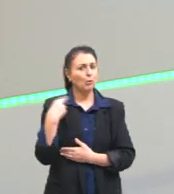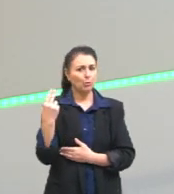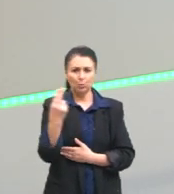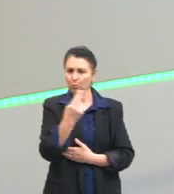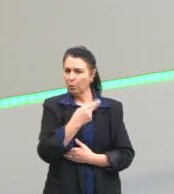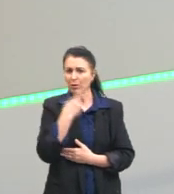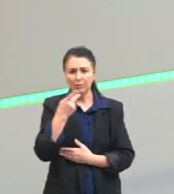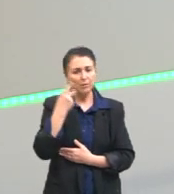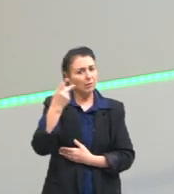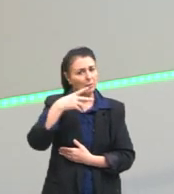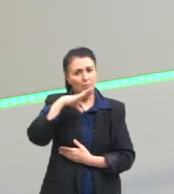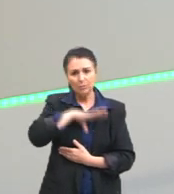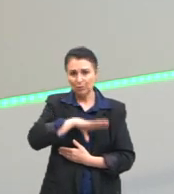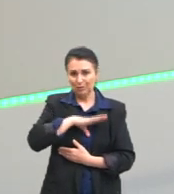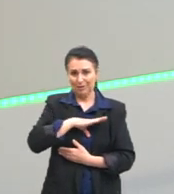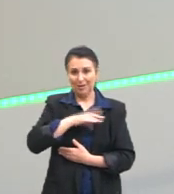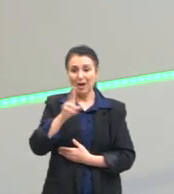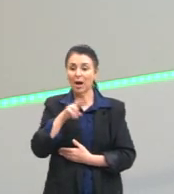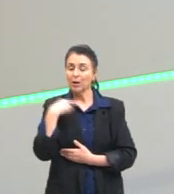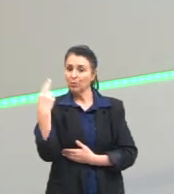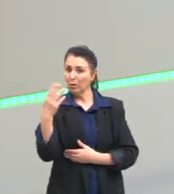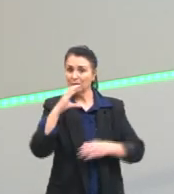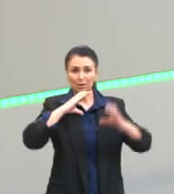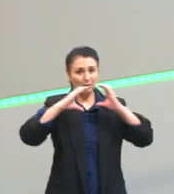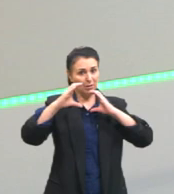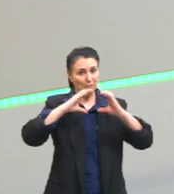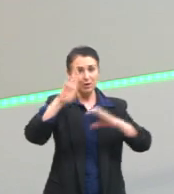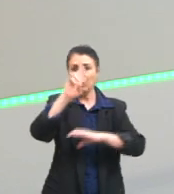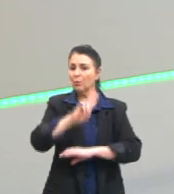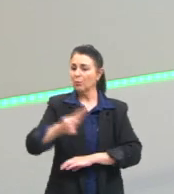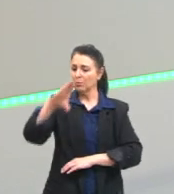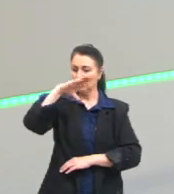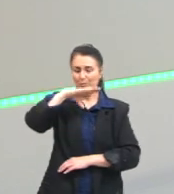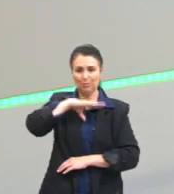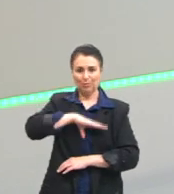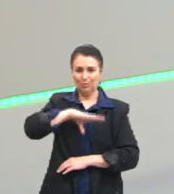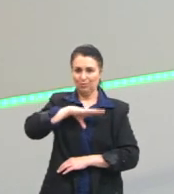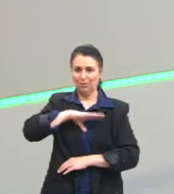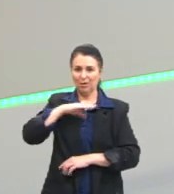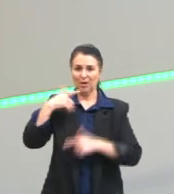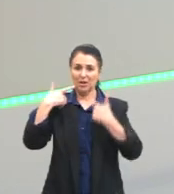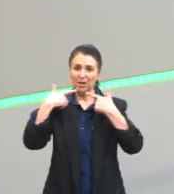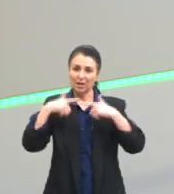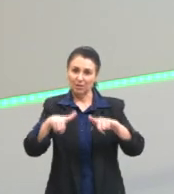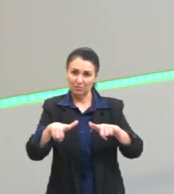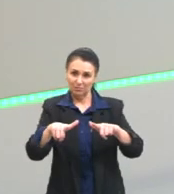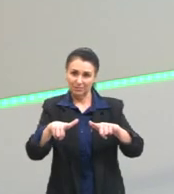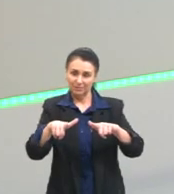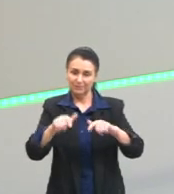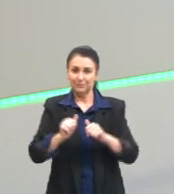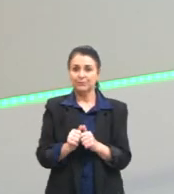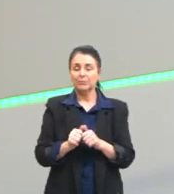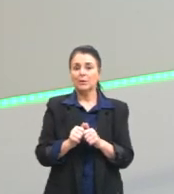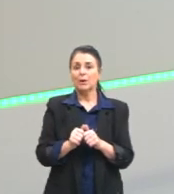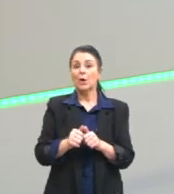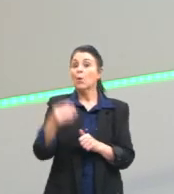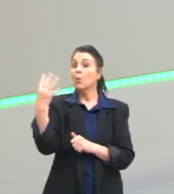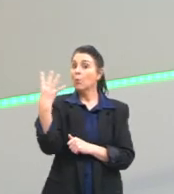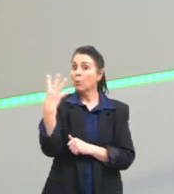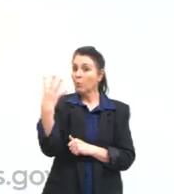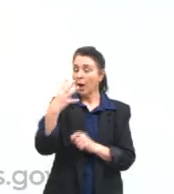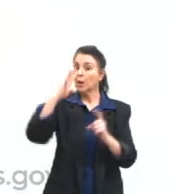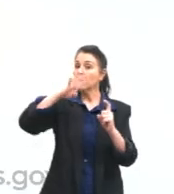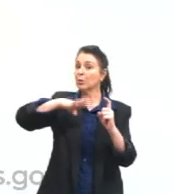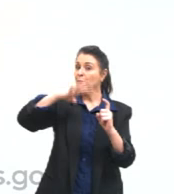falantes, todos nos comunicamos em português. Então, não, português não é tão difícil assim. Nosso quarto mito.